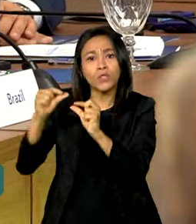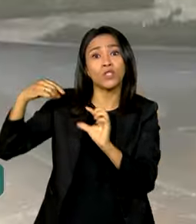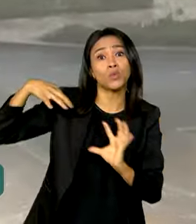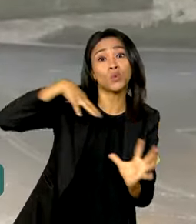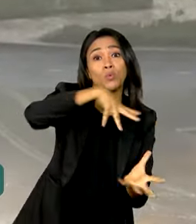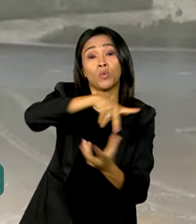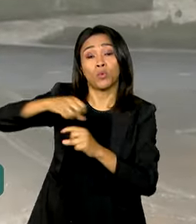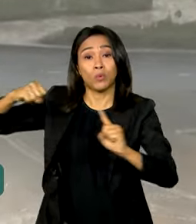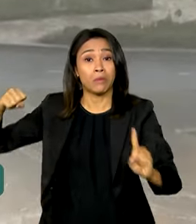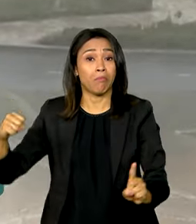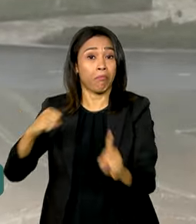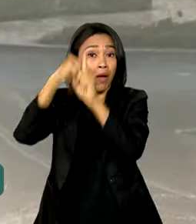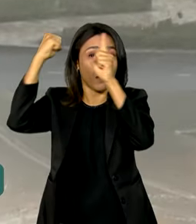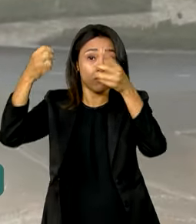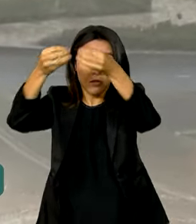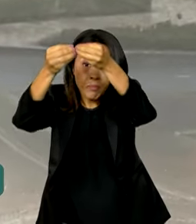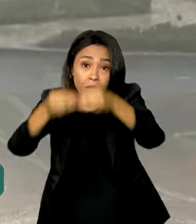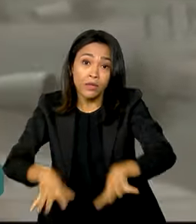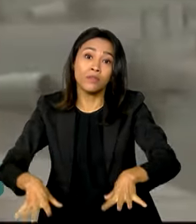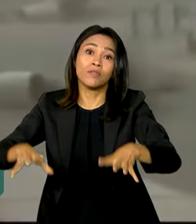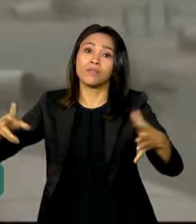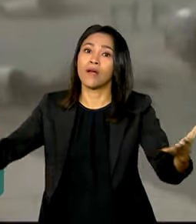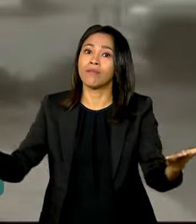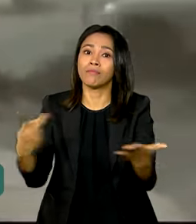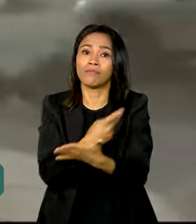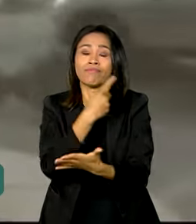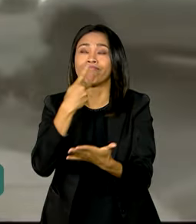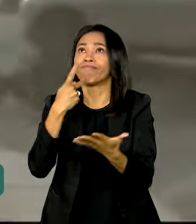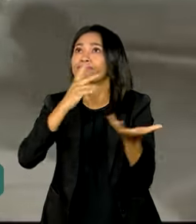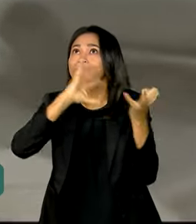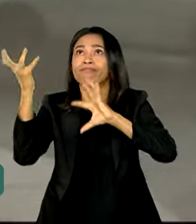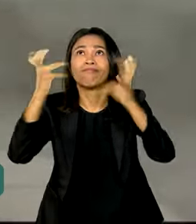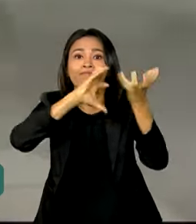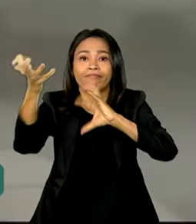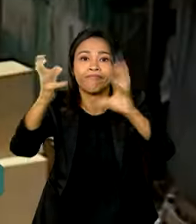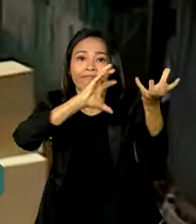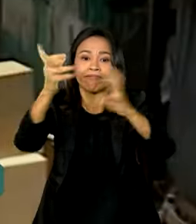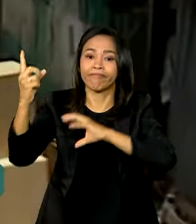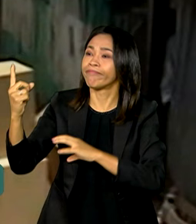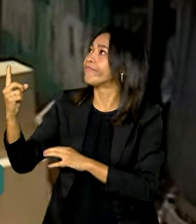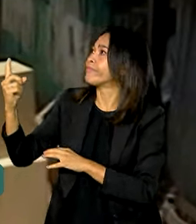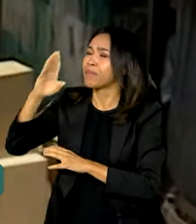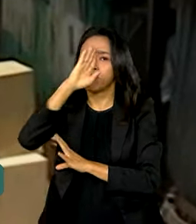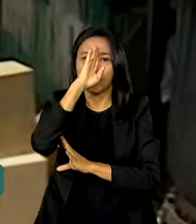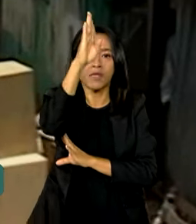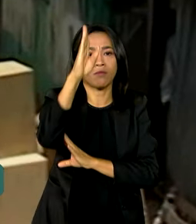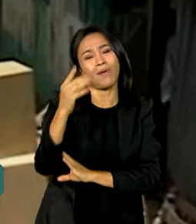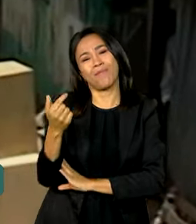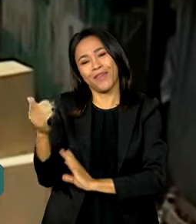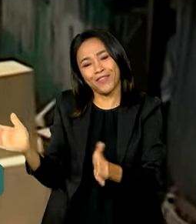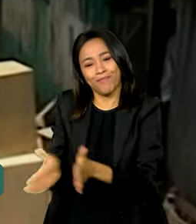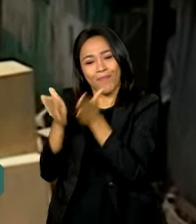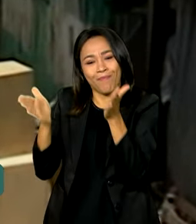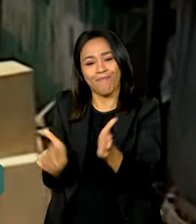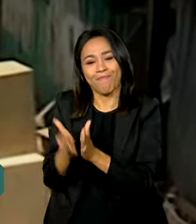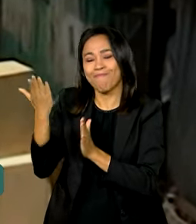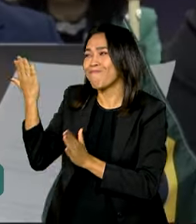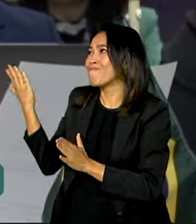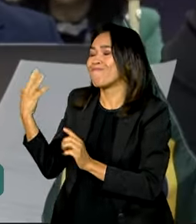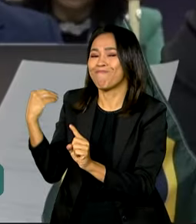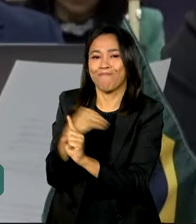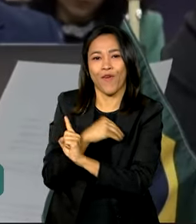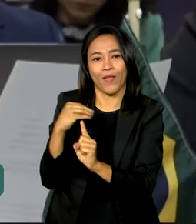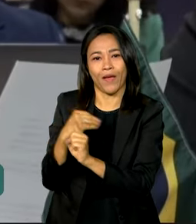impactos dos eventos climáticos extremos, especialmente para as populações mais vulneráveis.